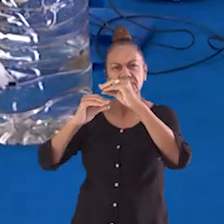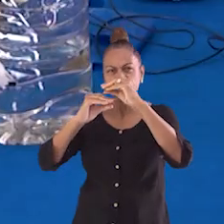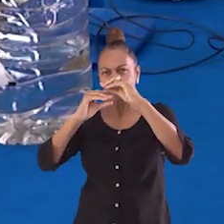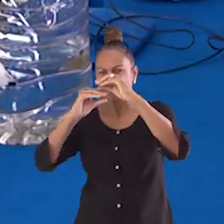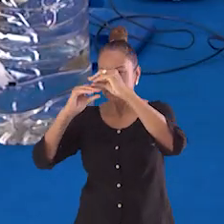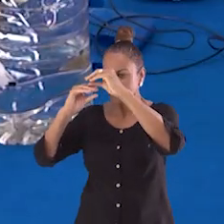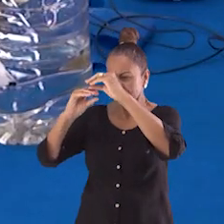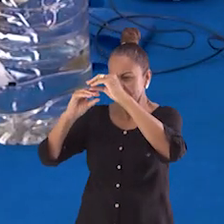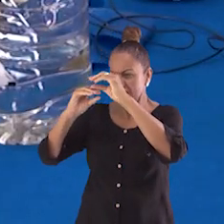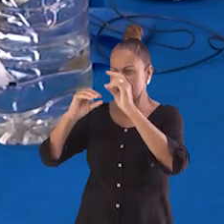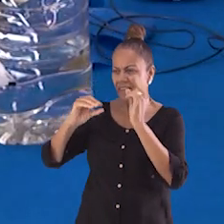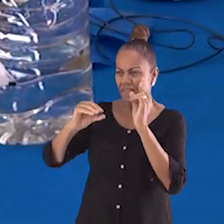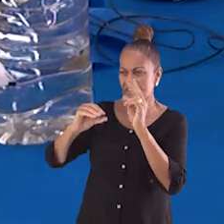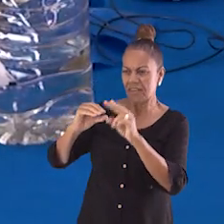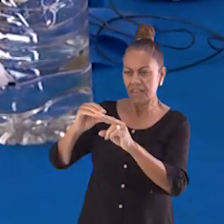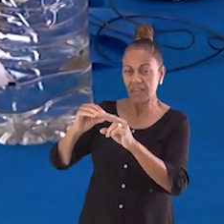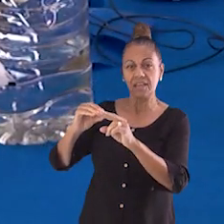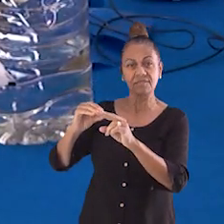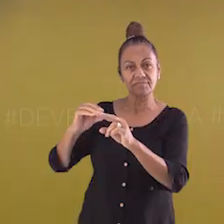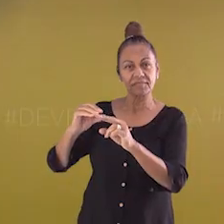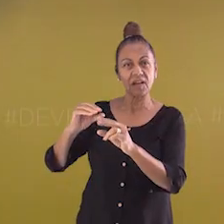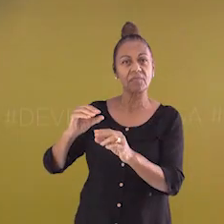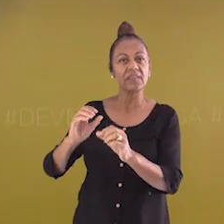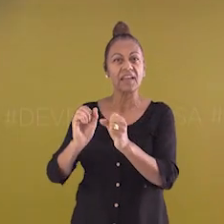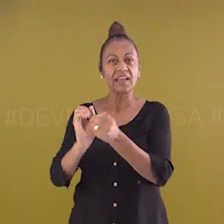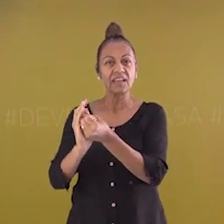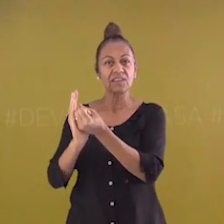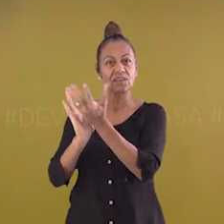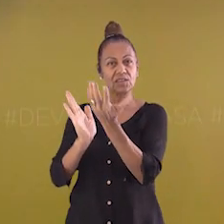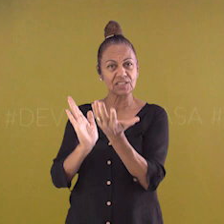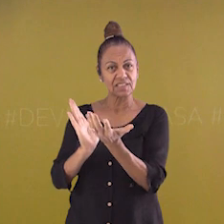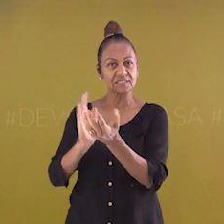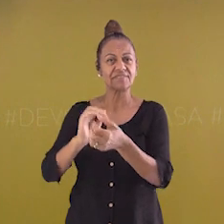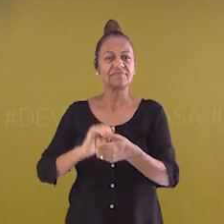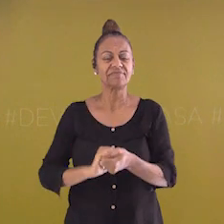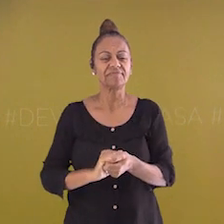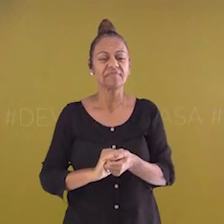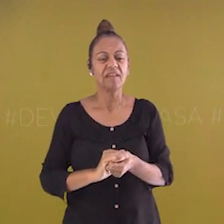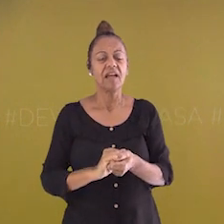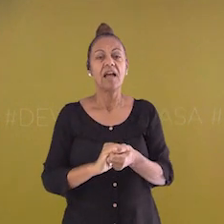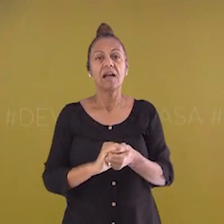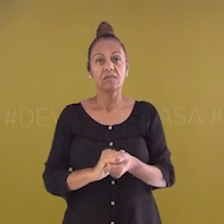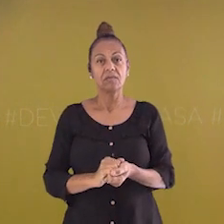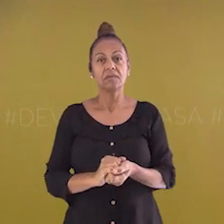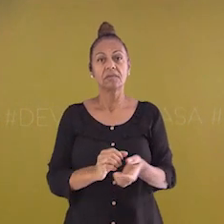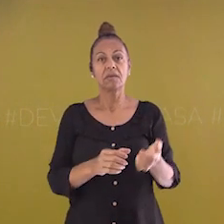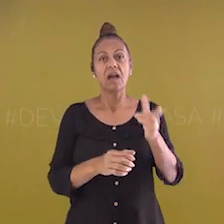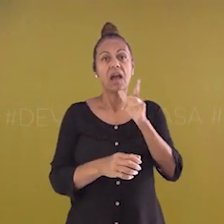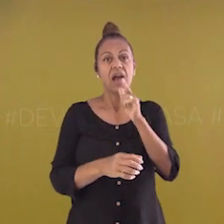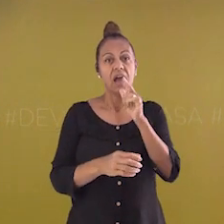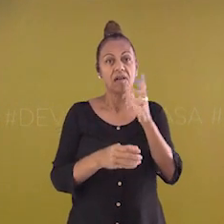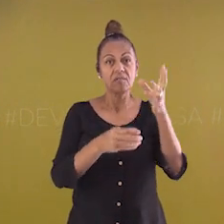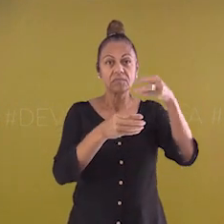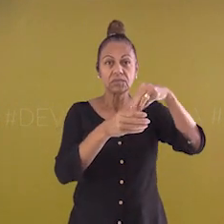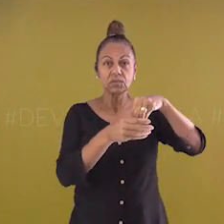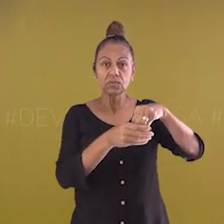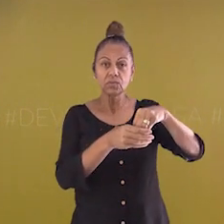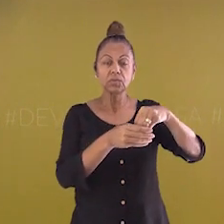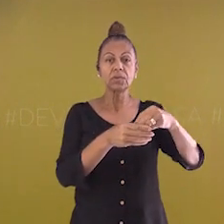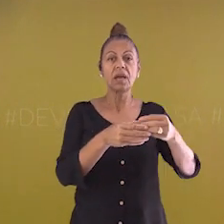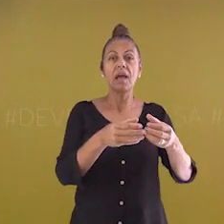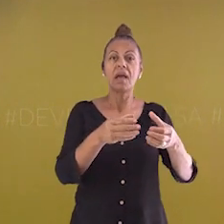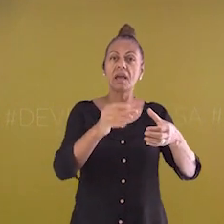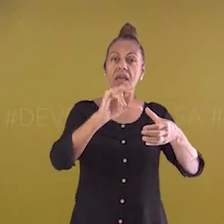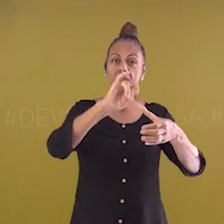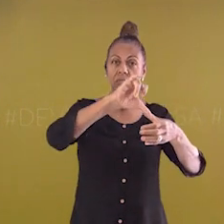essas aqui, que têm aspecto uniforme. Ou seja, quando nós olhamos essas duas misturas, nós não conseguimos